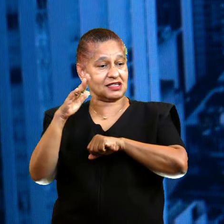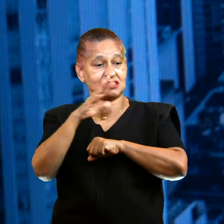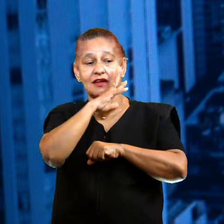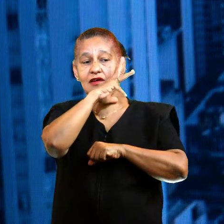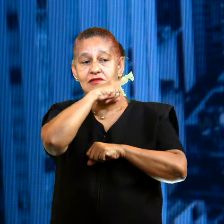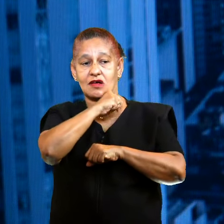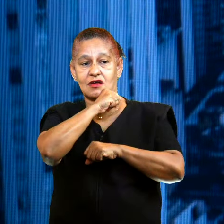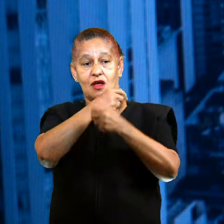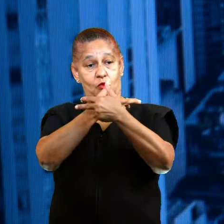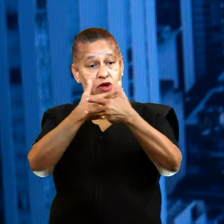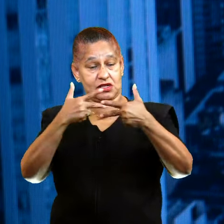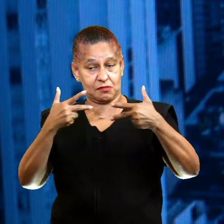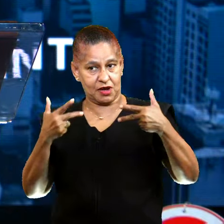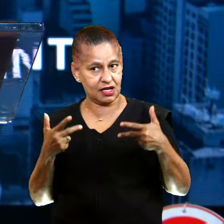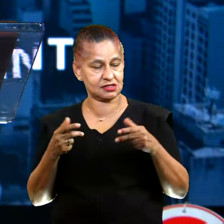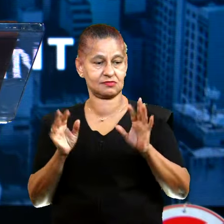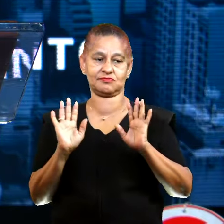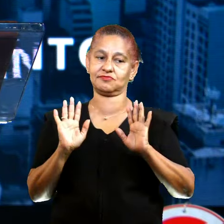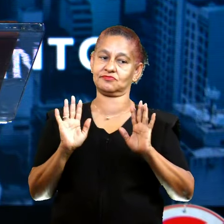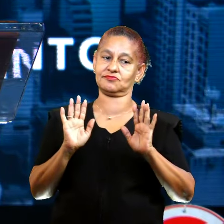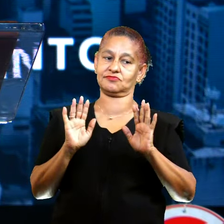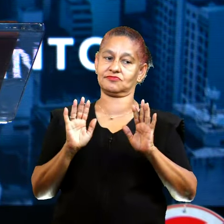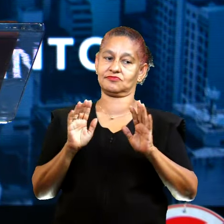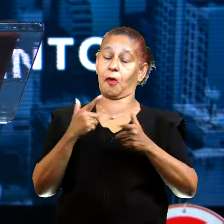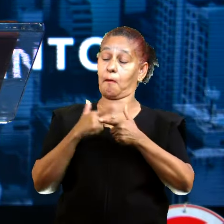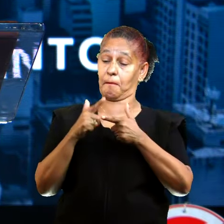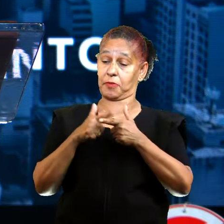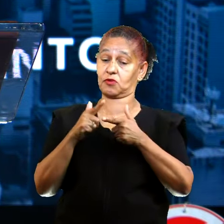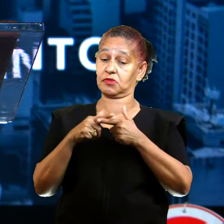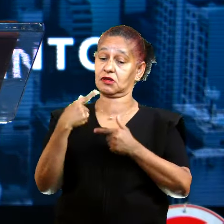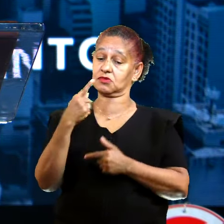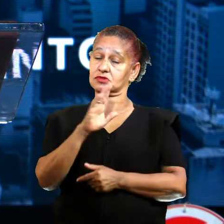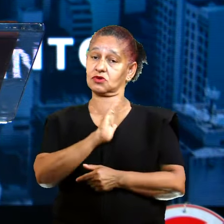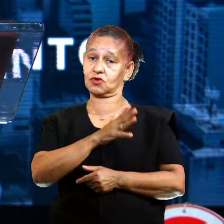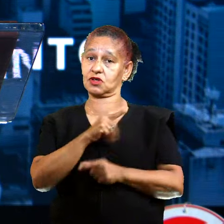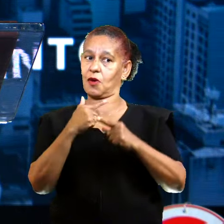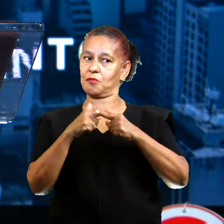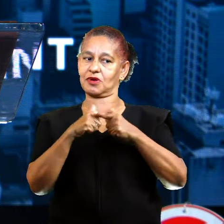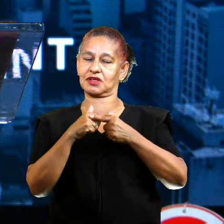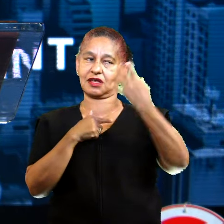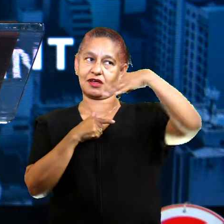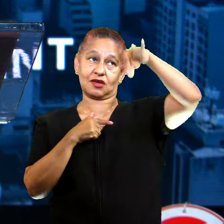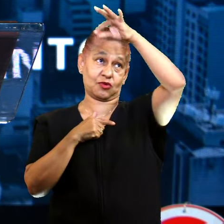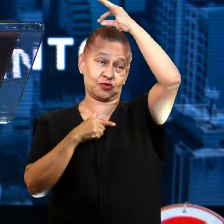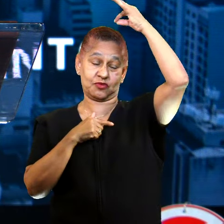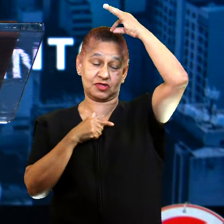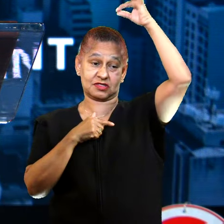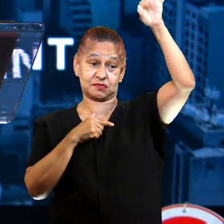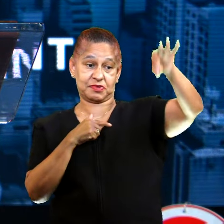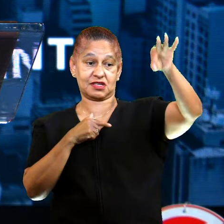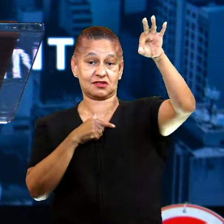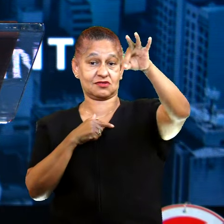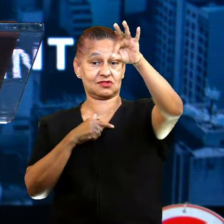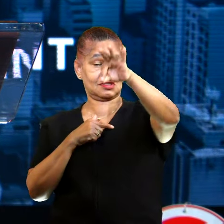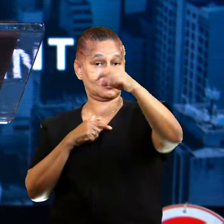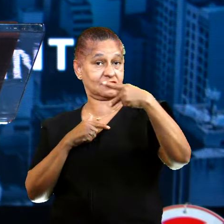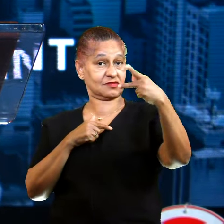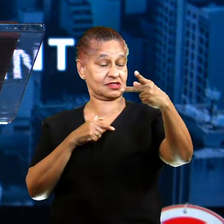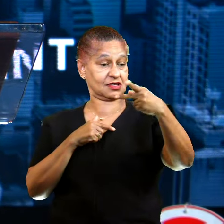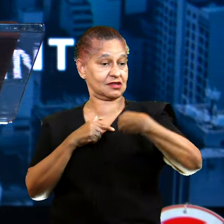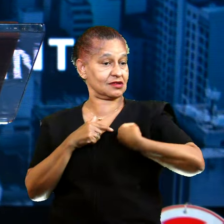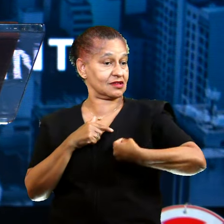acontecendo no teu coração. Porque o Espírito de Deus habita em você, você foi gerado para gerar vida.